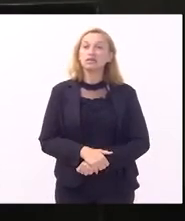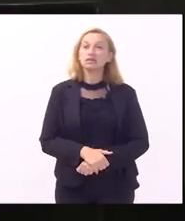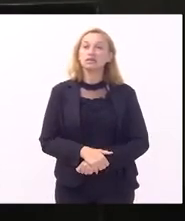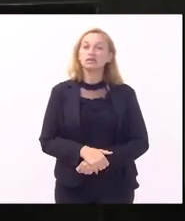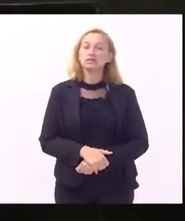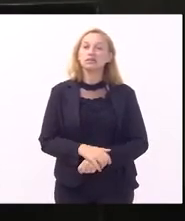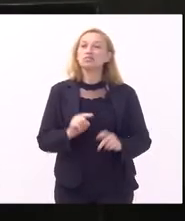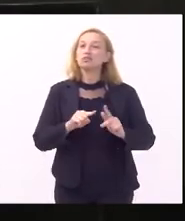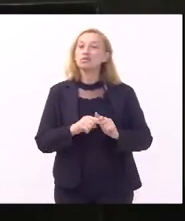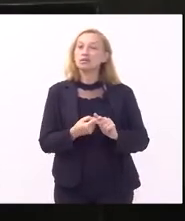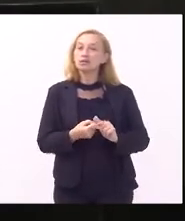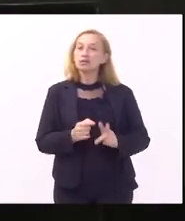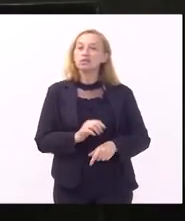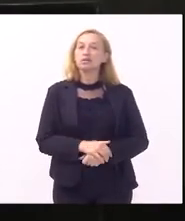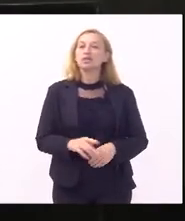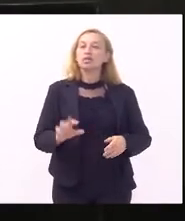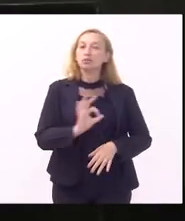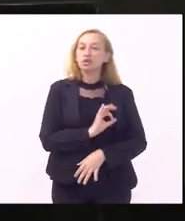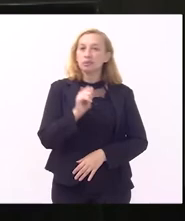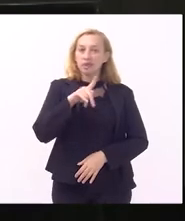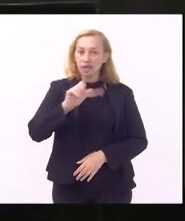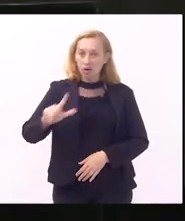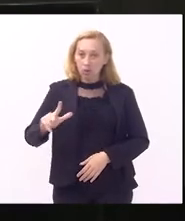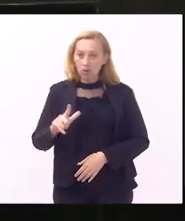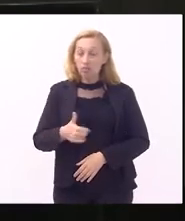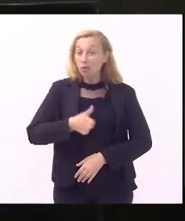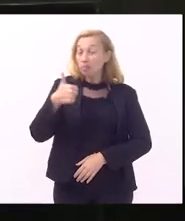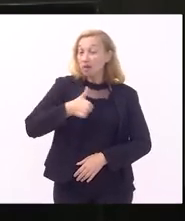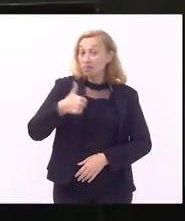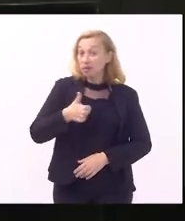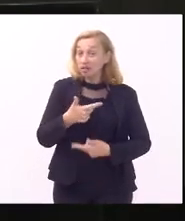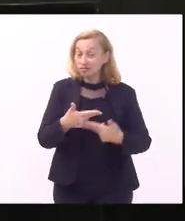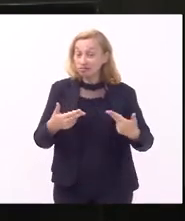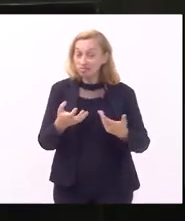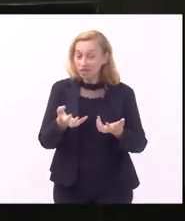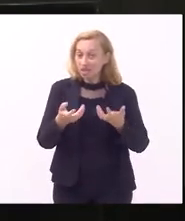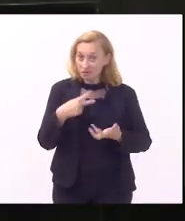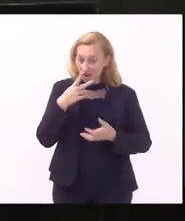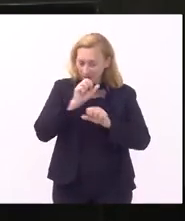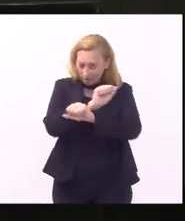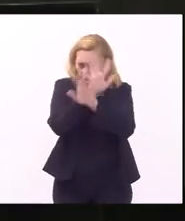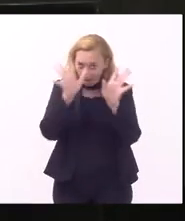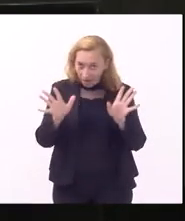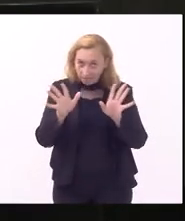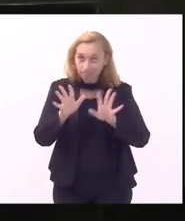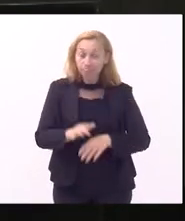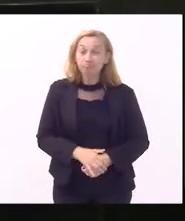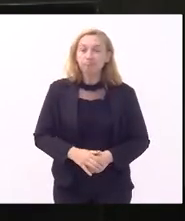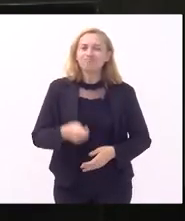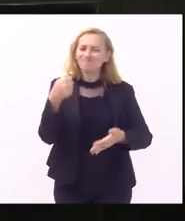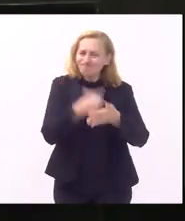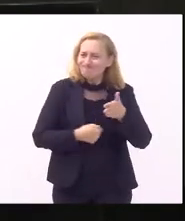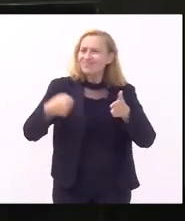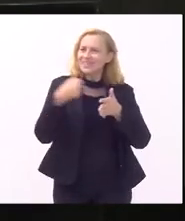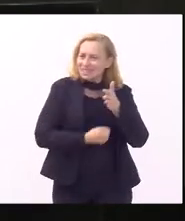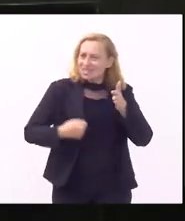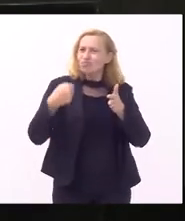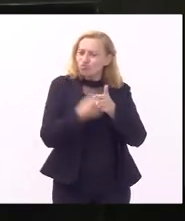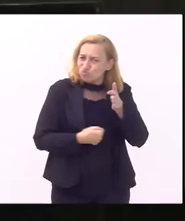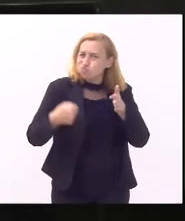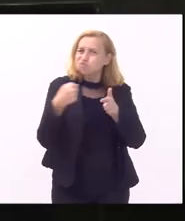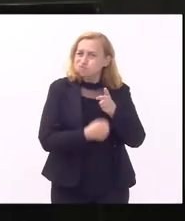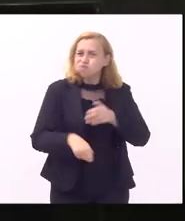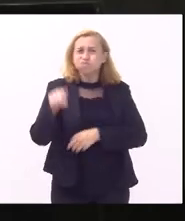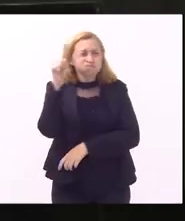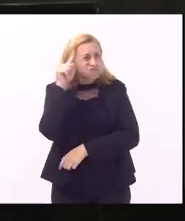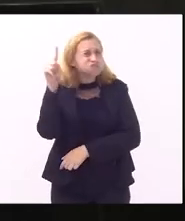regulamentação da polícia penal a primeira coisa que eu queria deixar claro que a gente tem lutado dia e